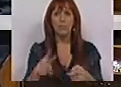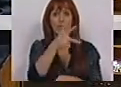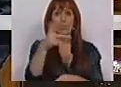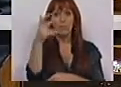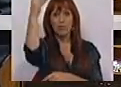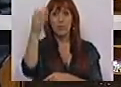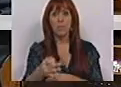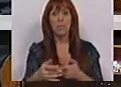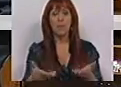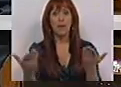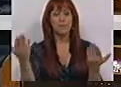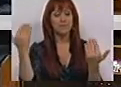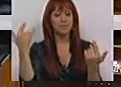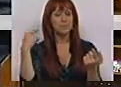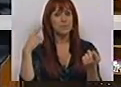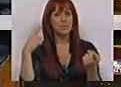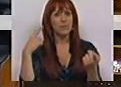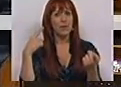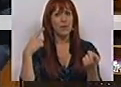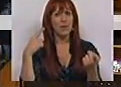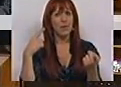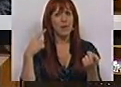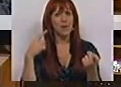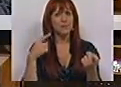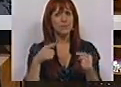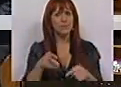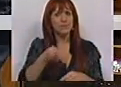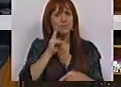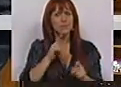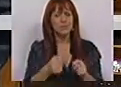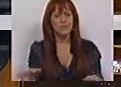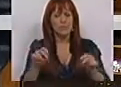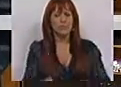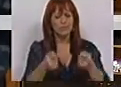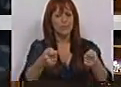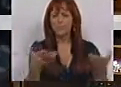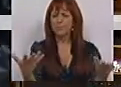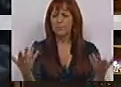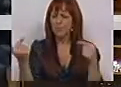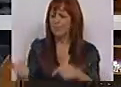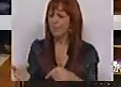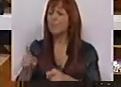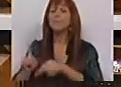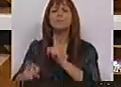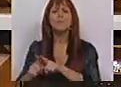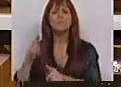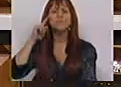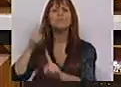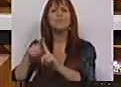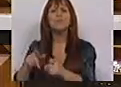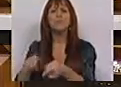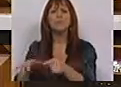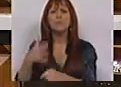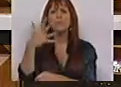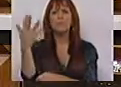% para o Ministério de Defesa e para novos investimentos, agora são destinadas em